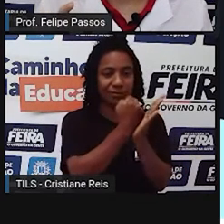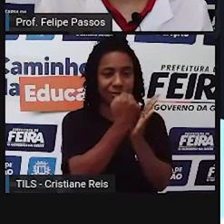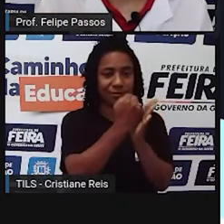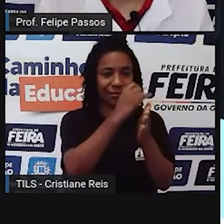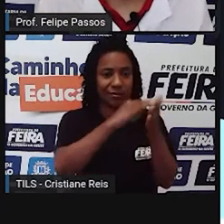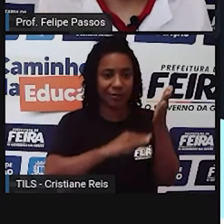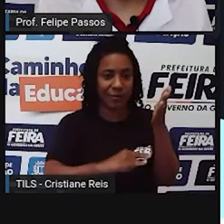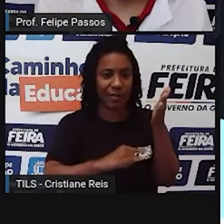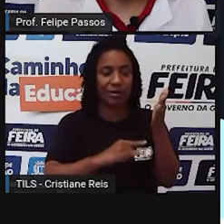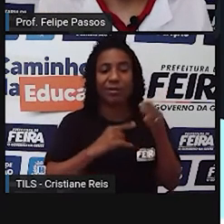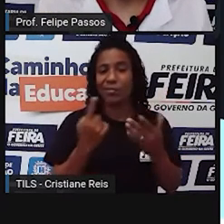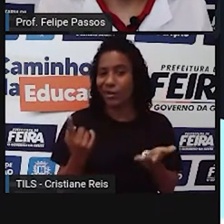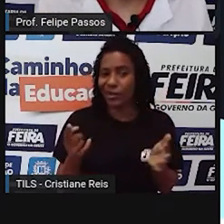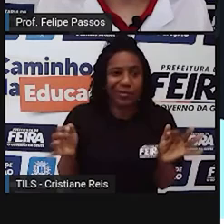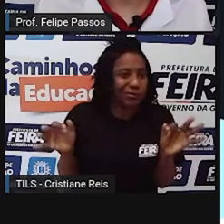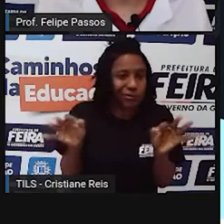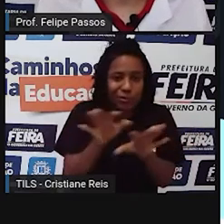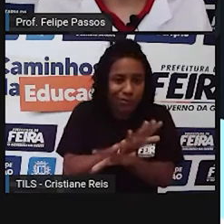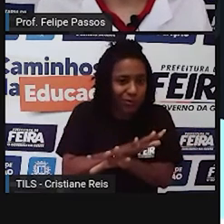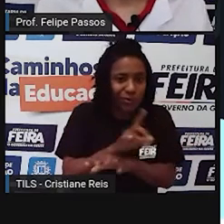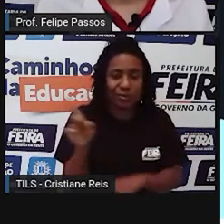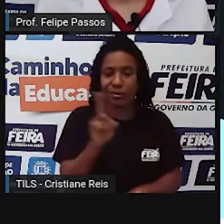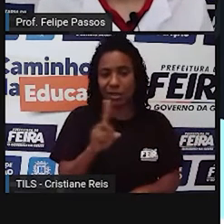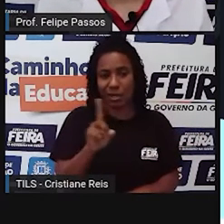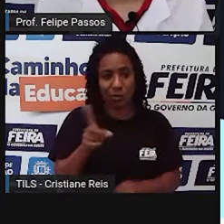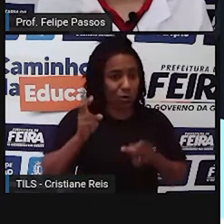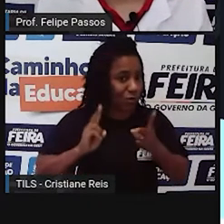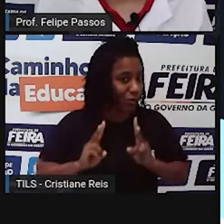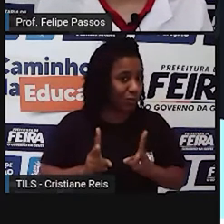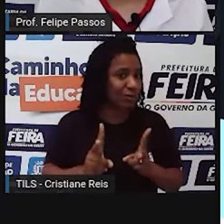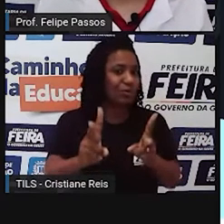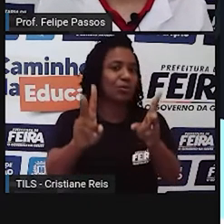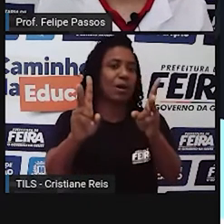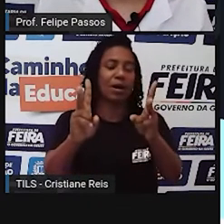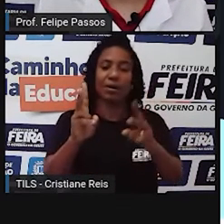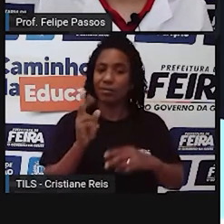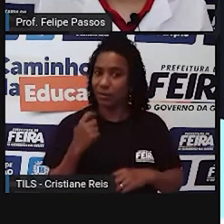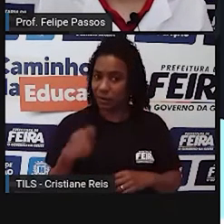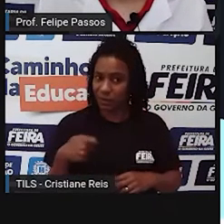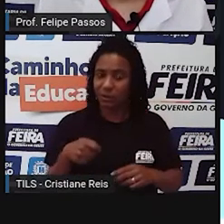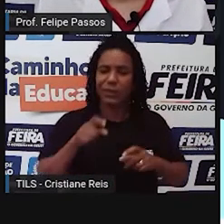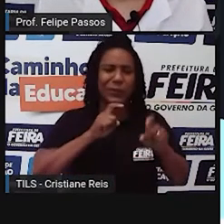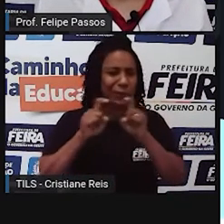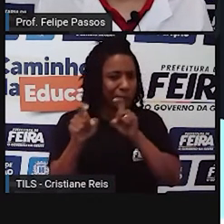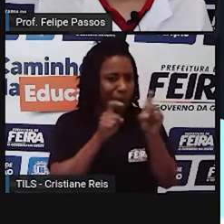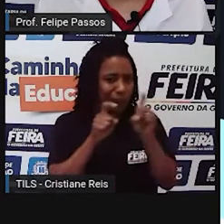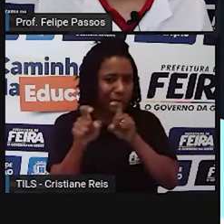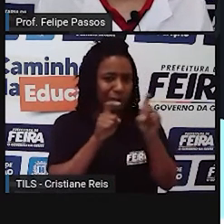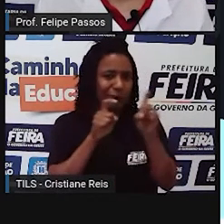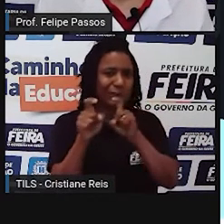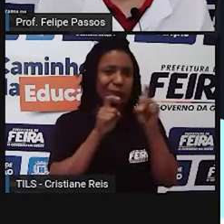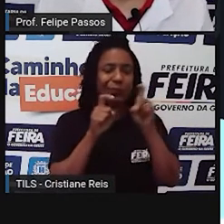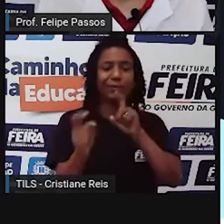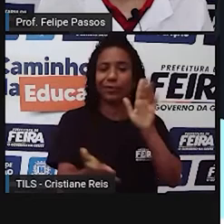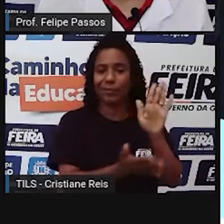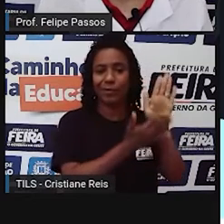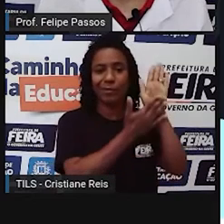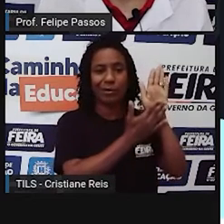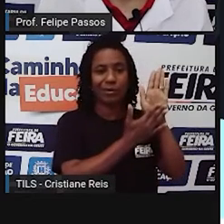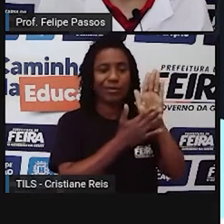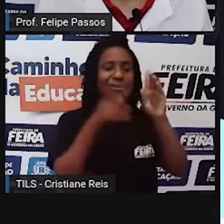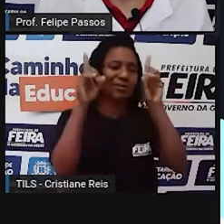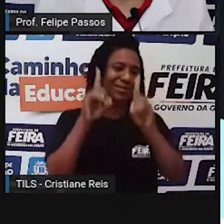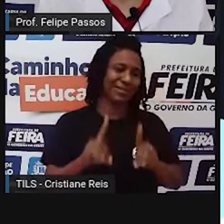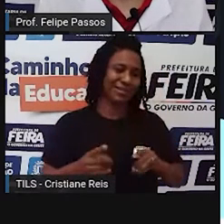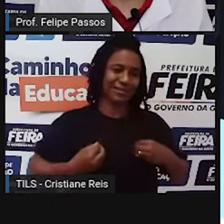porque essa discussão não terminou, nem deve terminar nunca. A gente deve estar sempre pensando e discutindo direitos humanos, porque eles